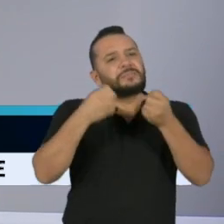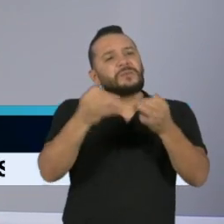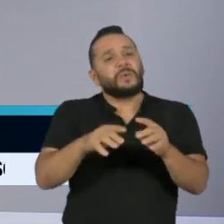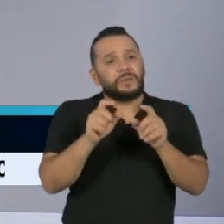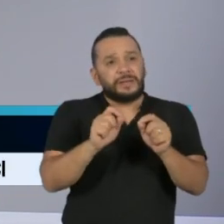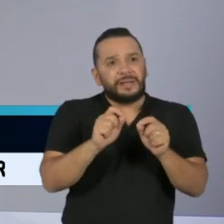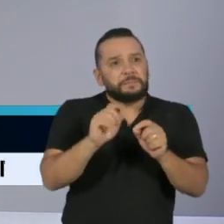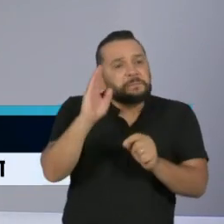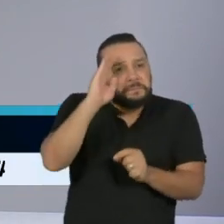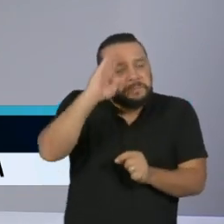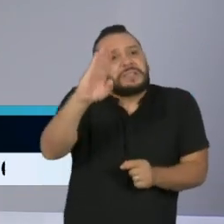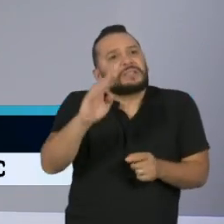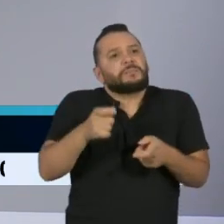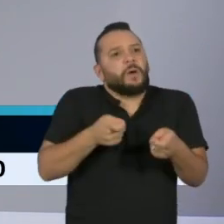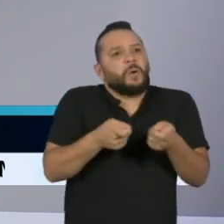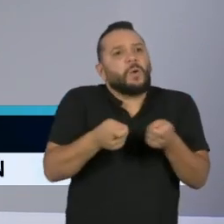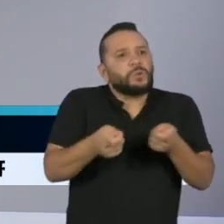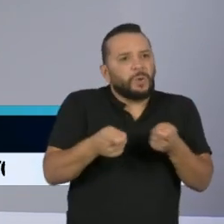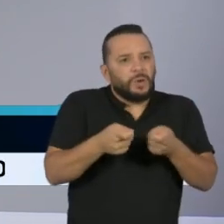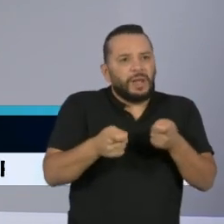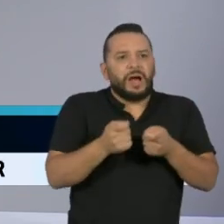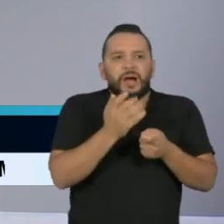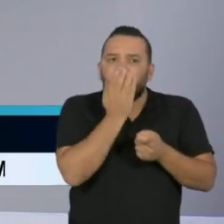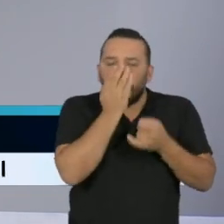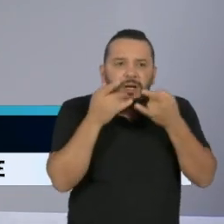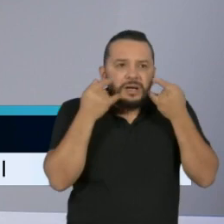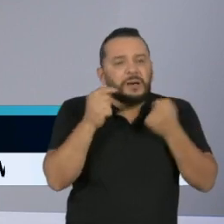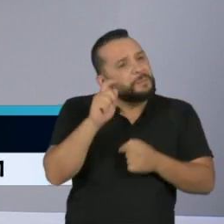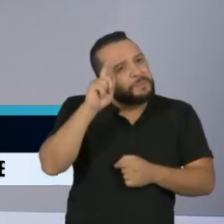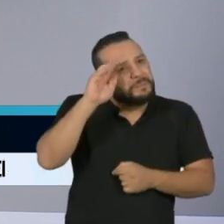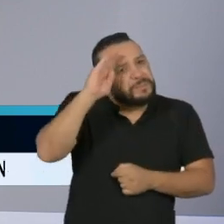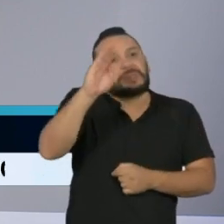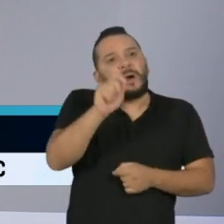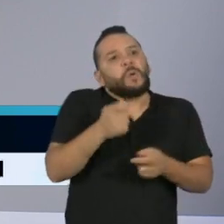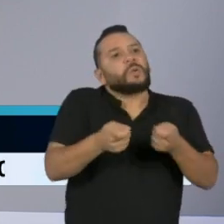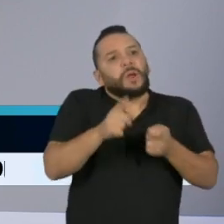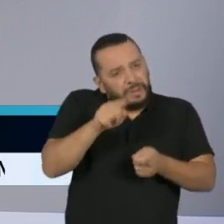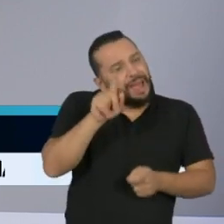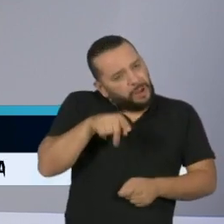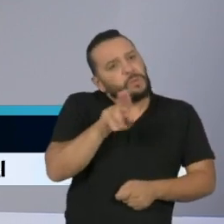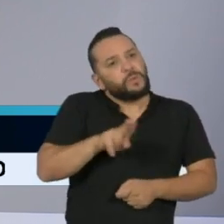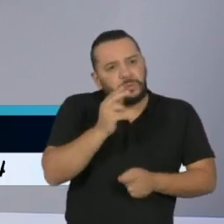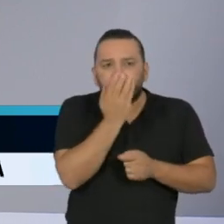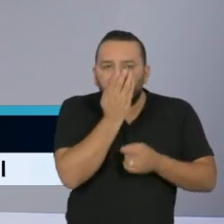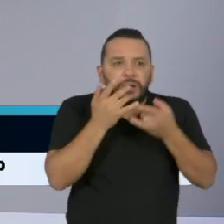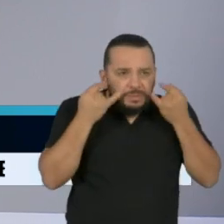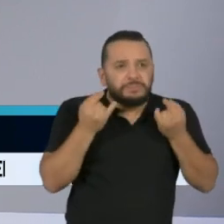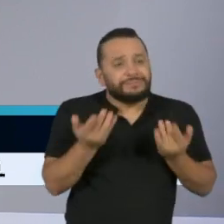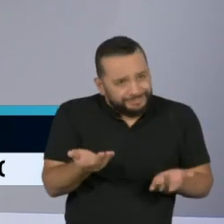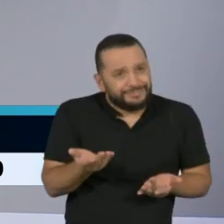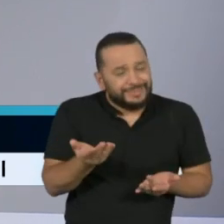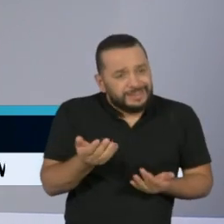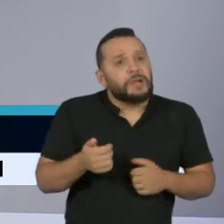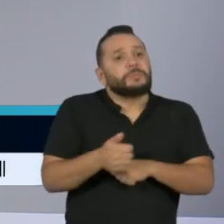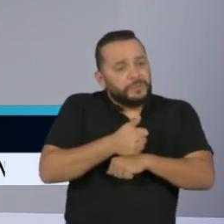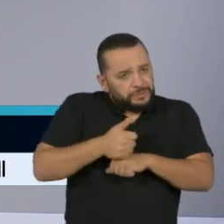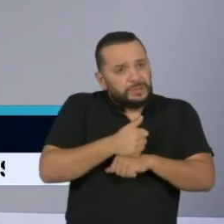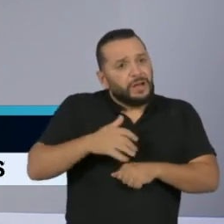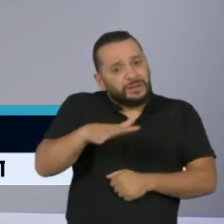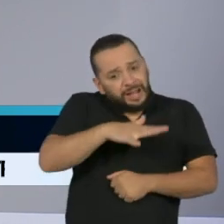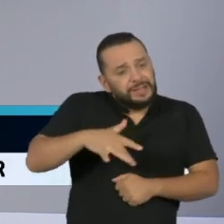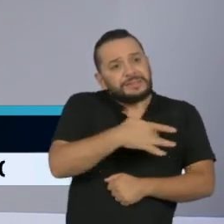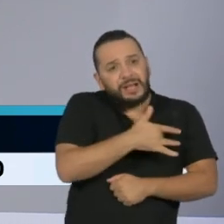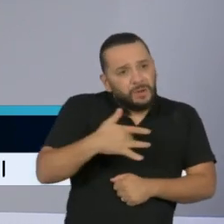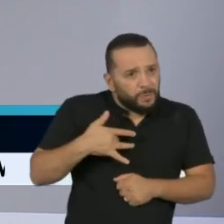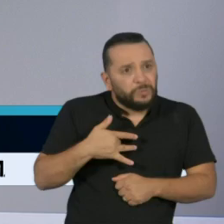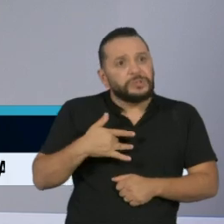foi mais determinante para ter um impacto na transmissão foi o uso de máscaras, barreiras primárias, profissional de saúde, inclusive. Então, a